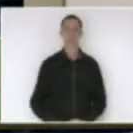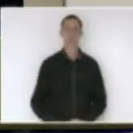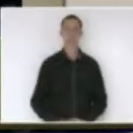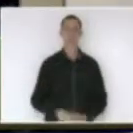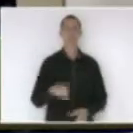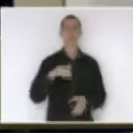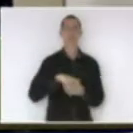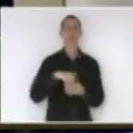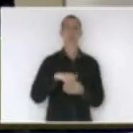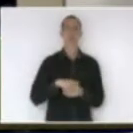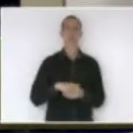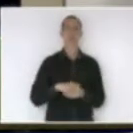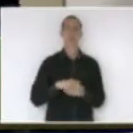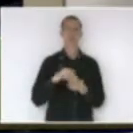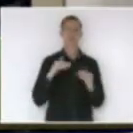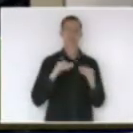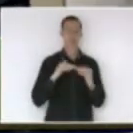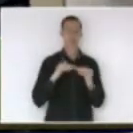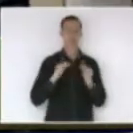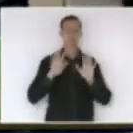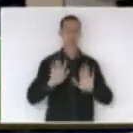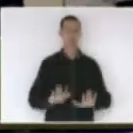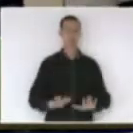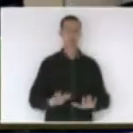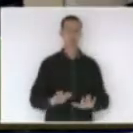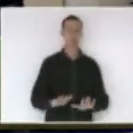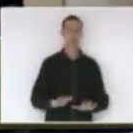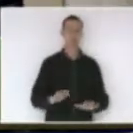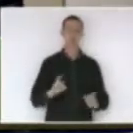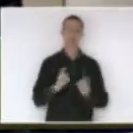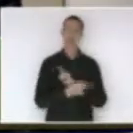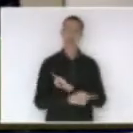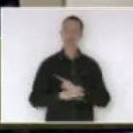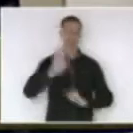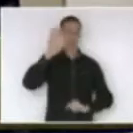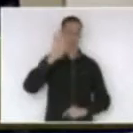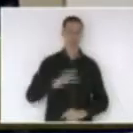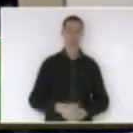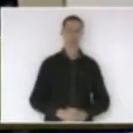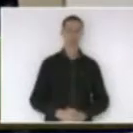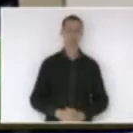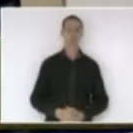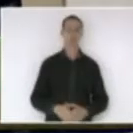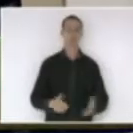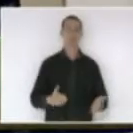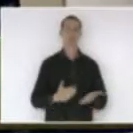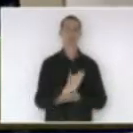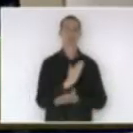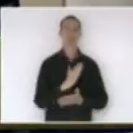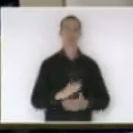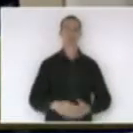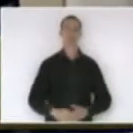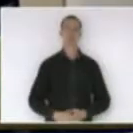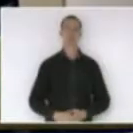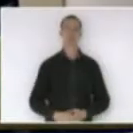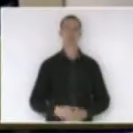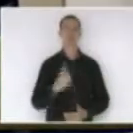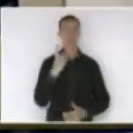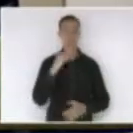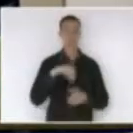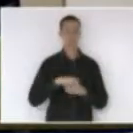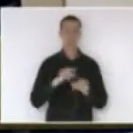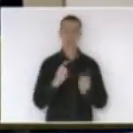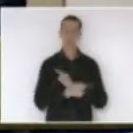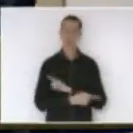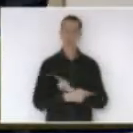Em votação, quem tiver de acordo permaneça como está, quem for contrário que se manifeste, aprovado, com voto contrário,